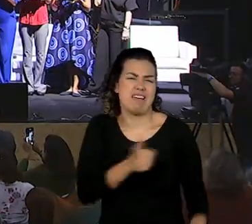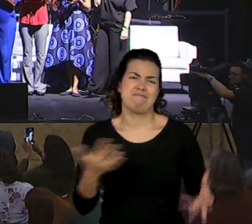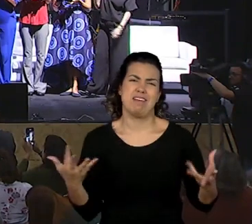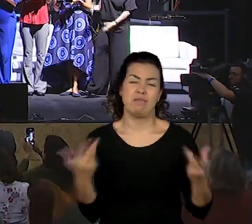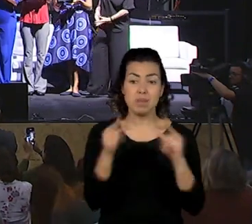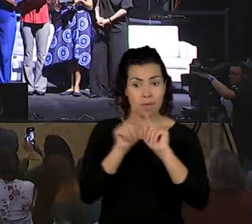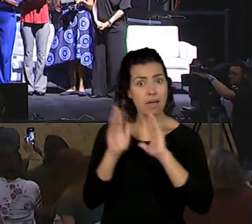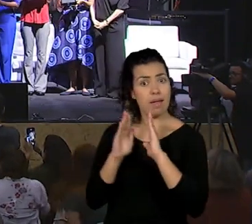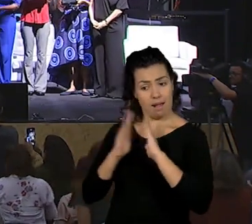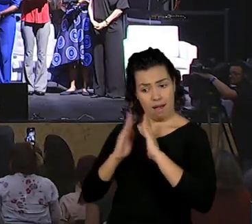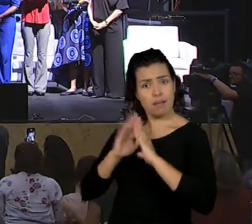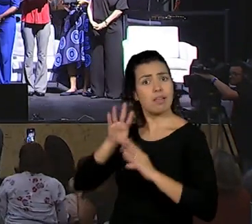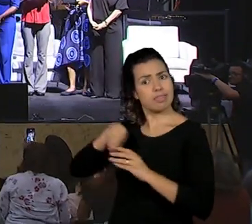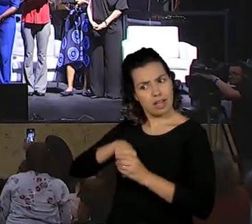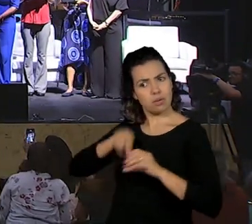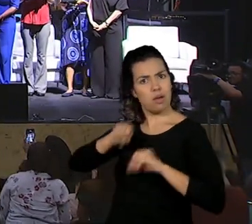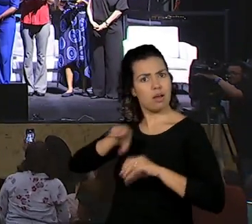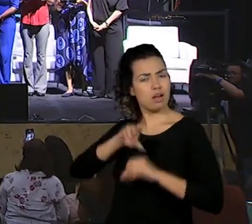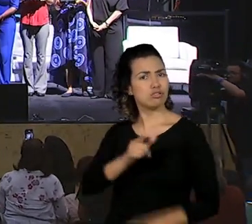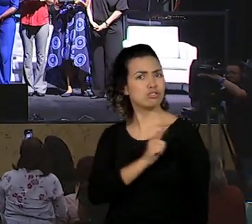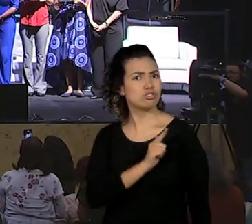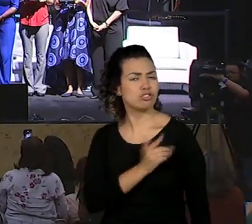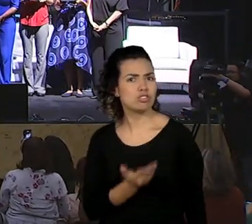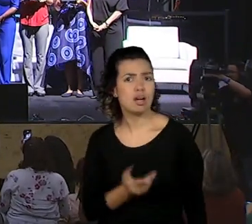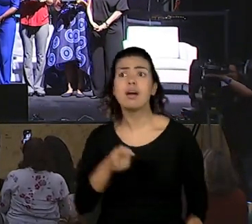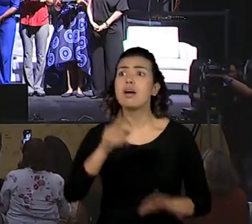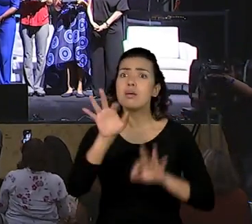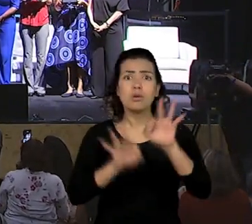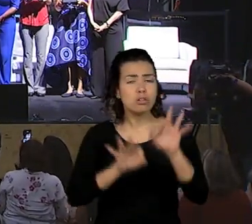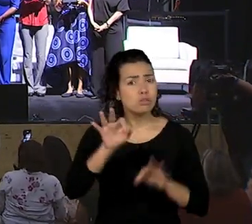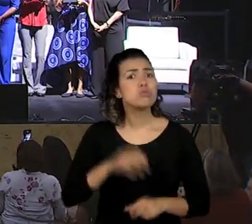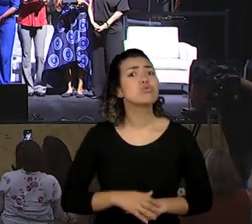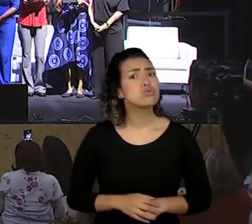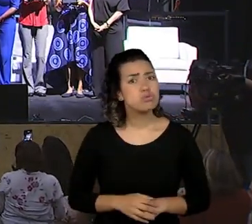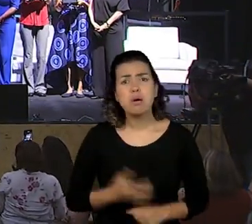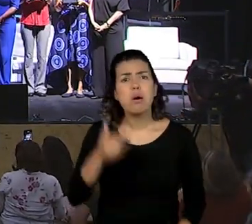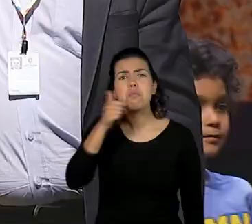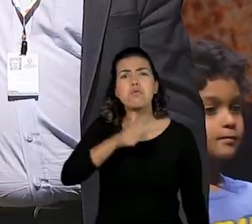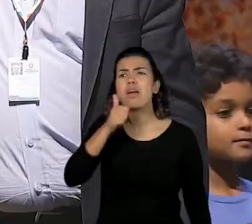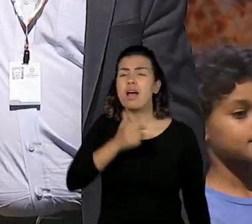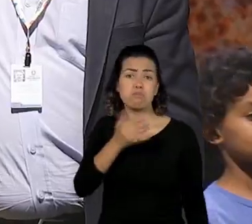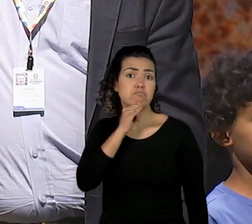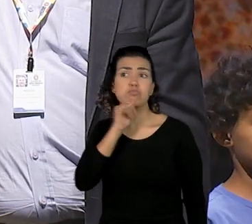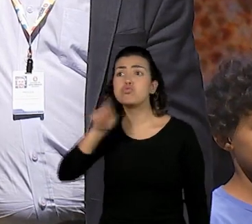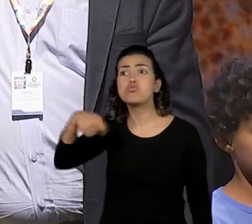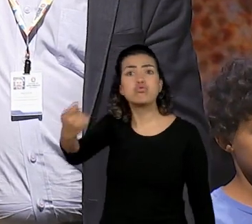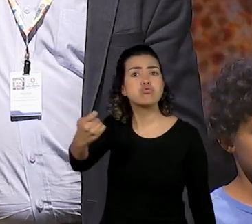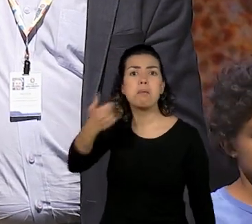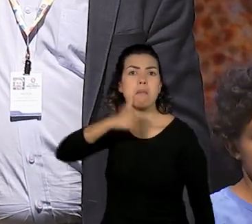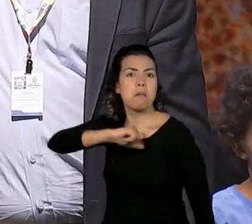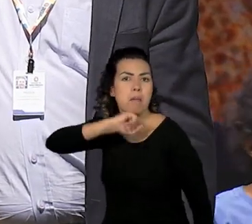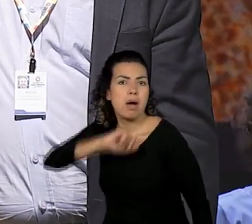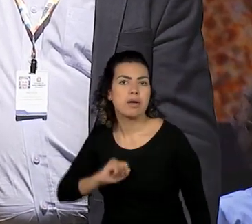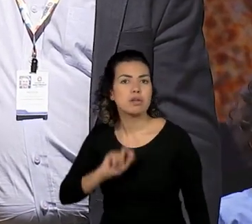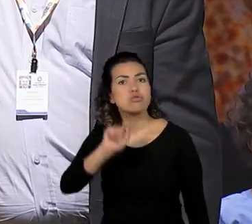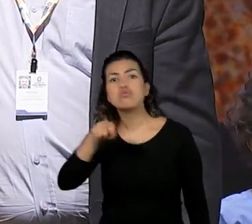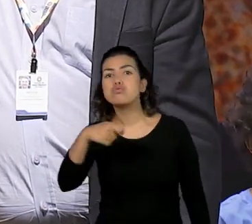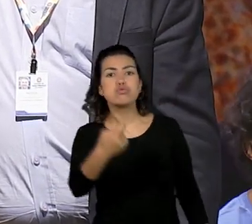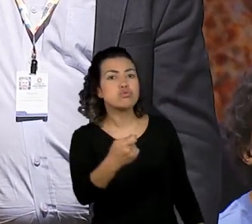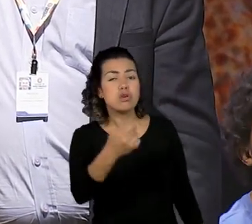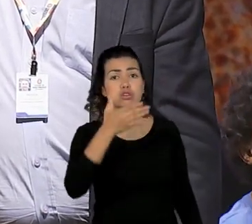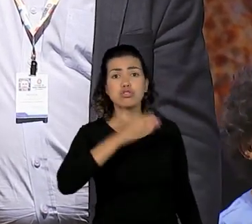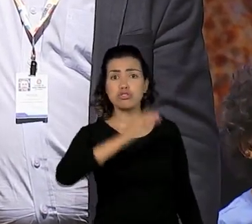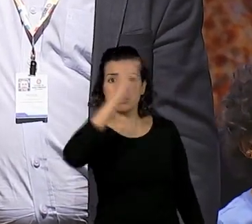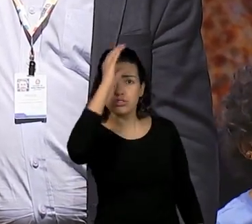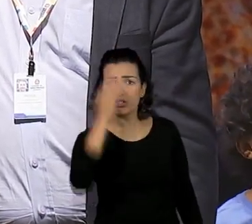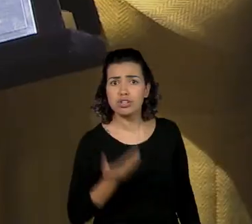verdade, esse projeto que fala das mulheres que muitas vezes não recebem reconhecimento. Sua mãe, a tia, né? Os alunos